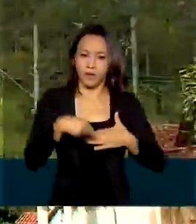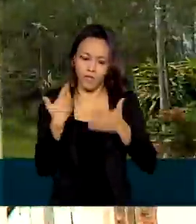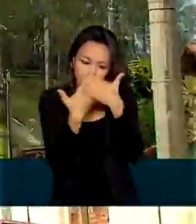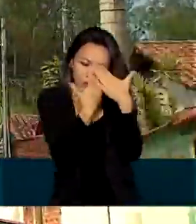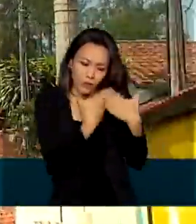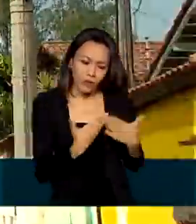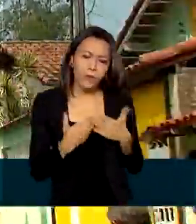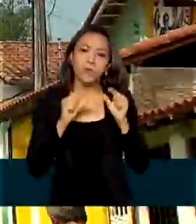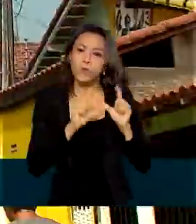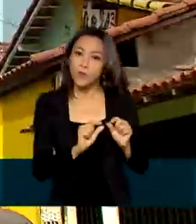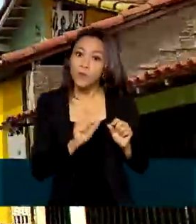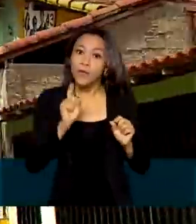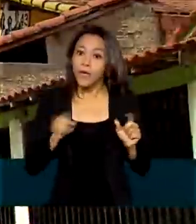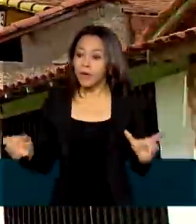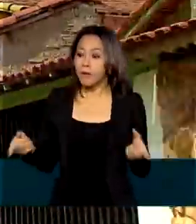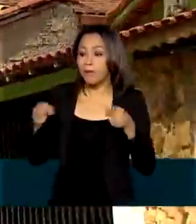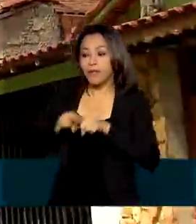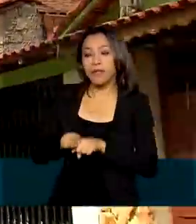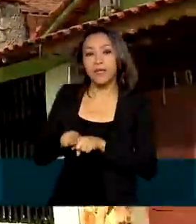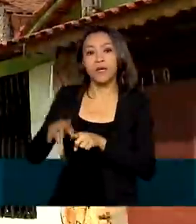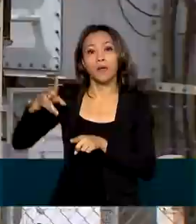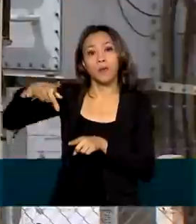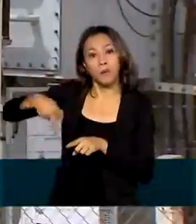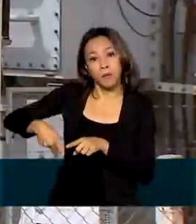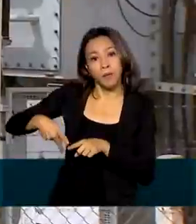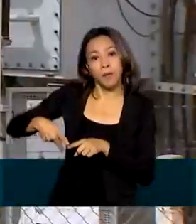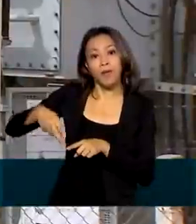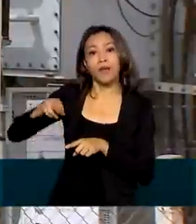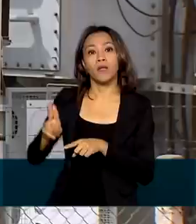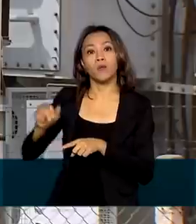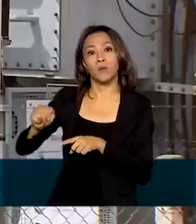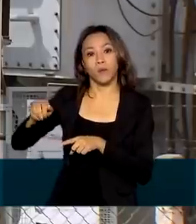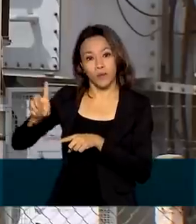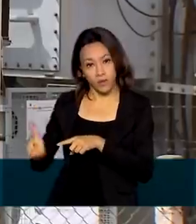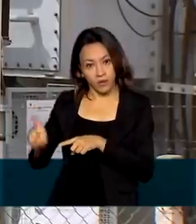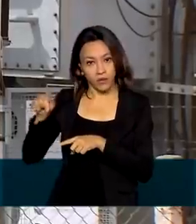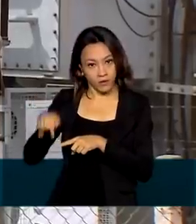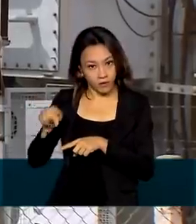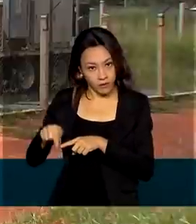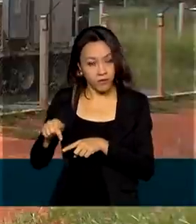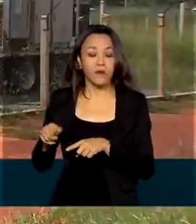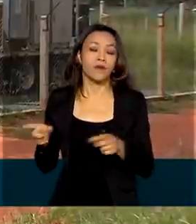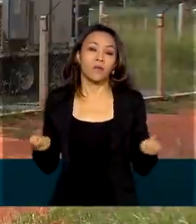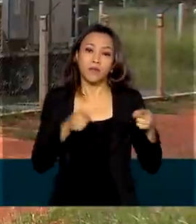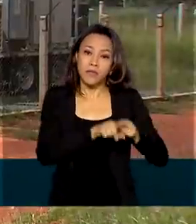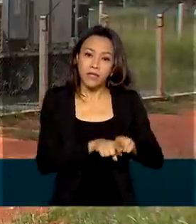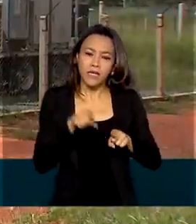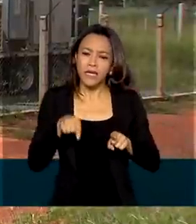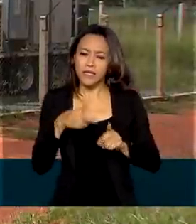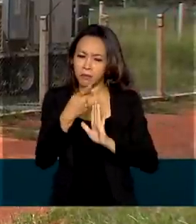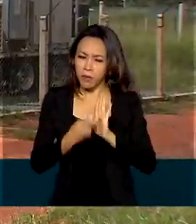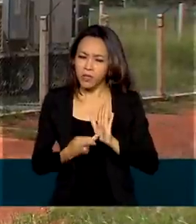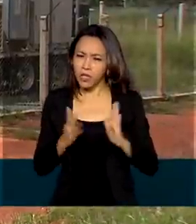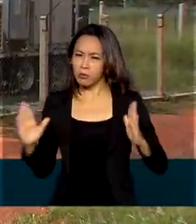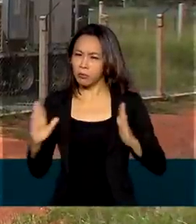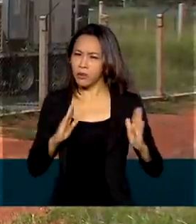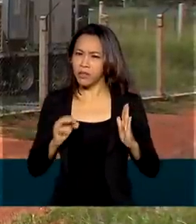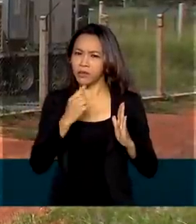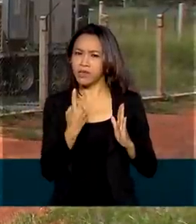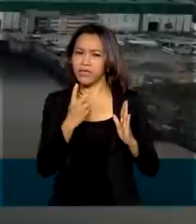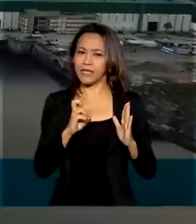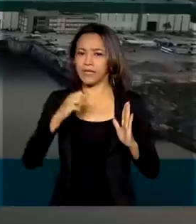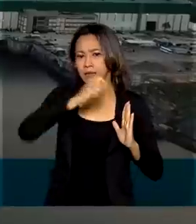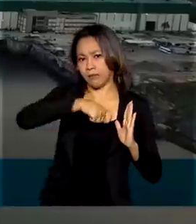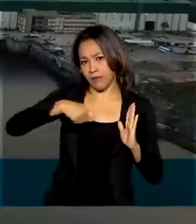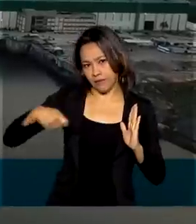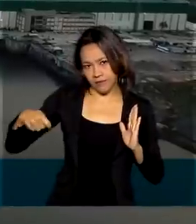desenvolvidos com o PNUD, o Programa das Nações Unidas para o Desenvolvimento. O projeto deve durar 15 meses e vai levar